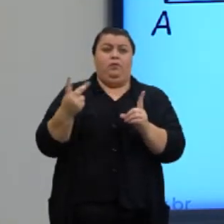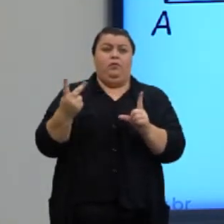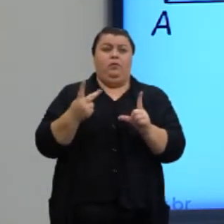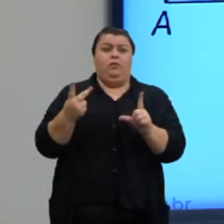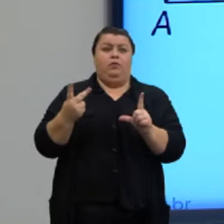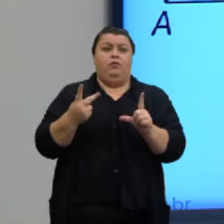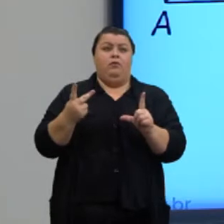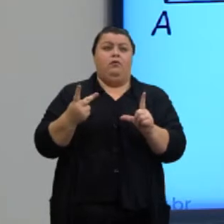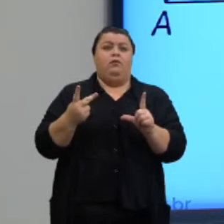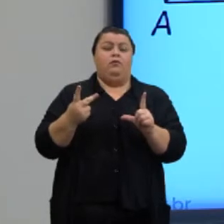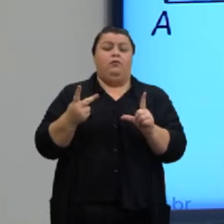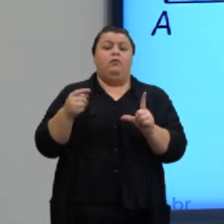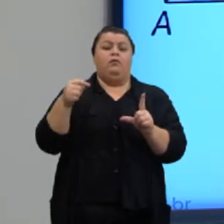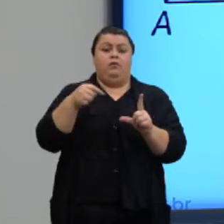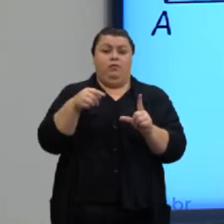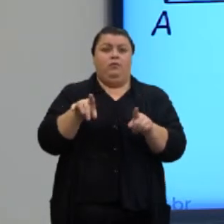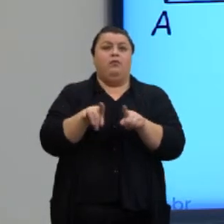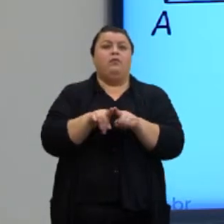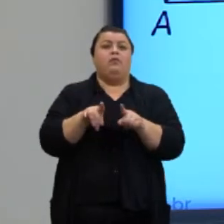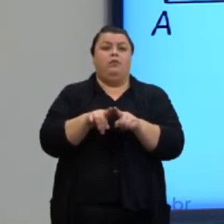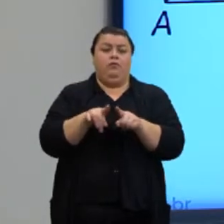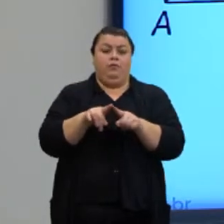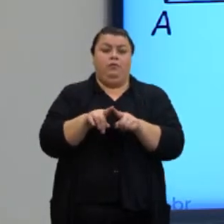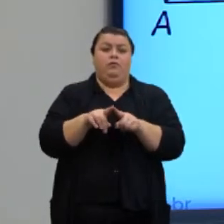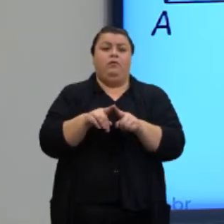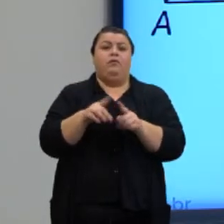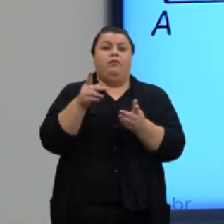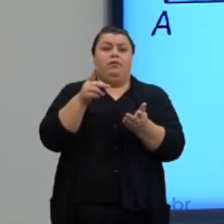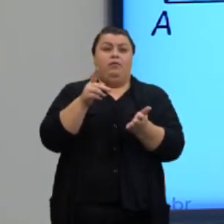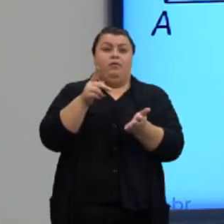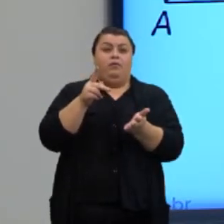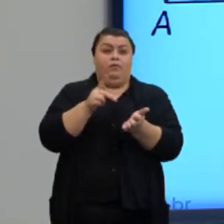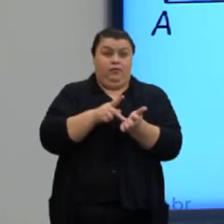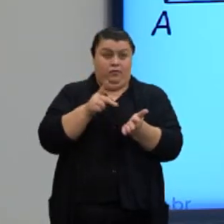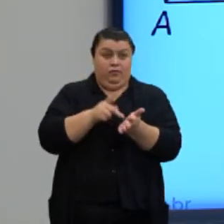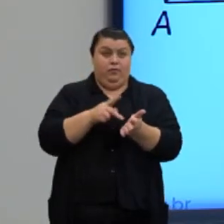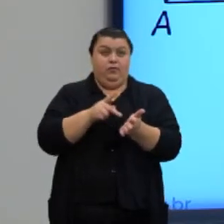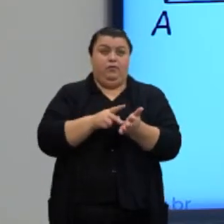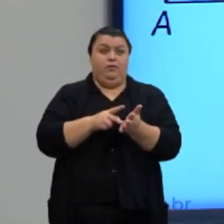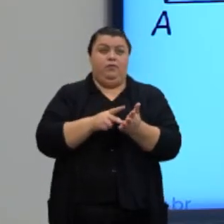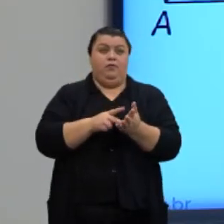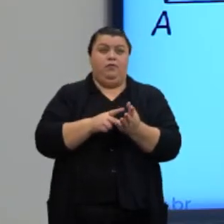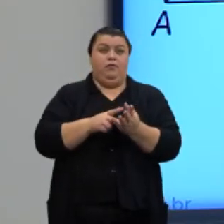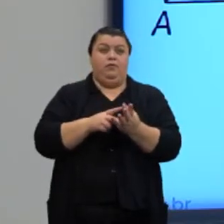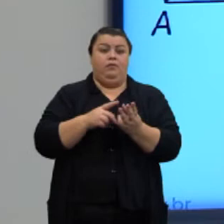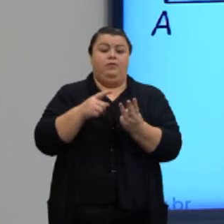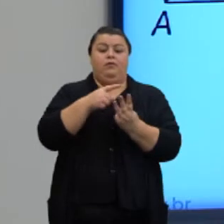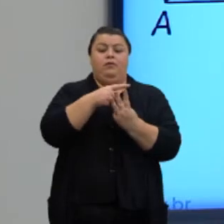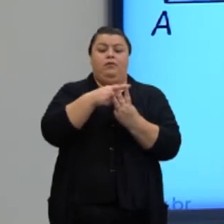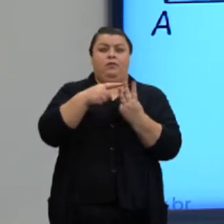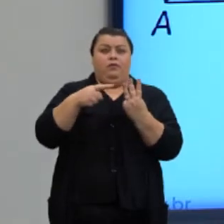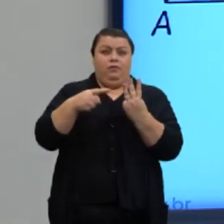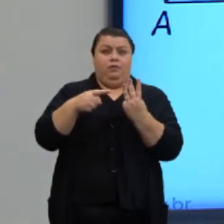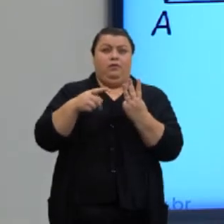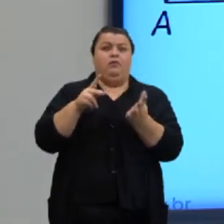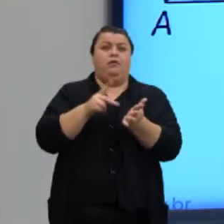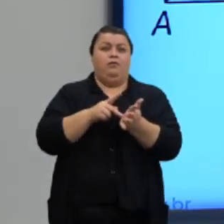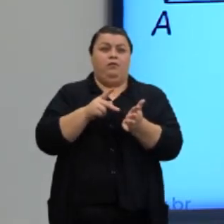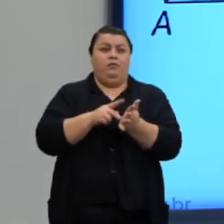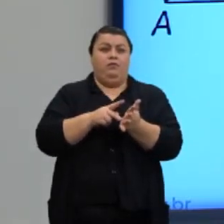Então, também é verdadeiro e são colineares. Certo? Estão na mesma linha. Tá? Ó.